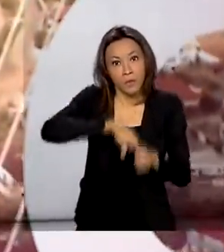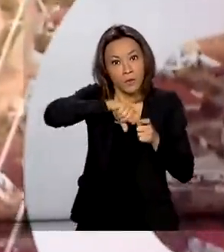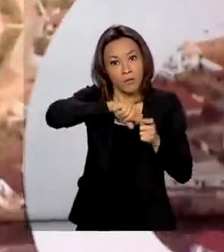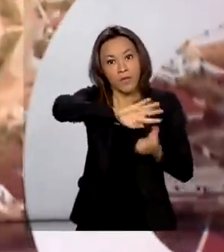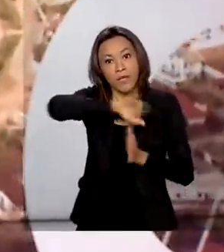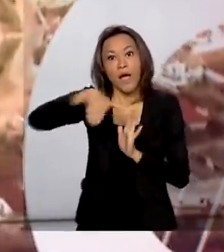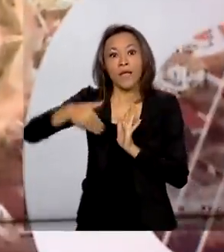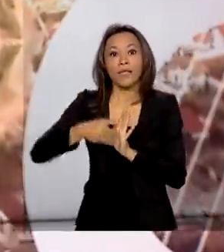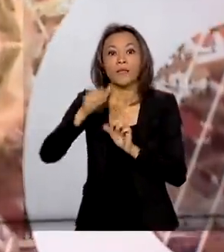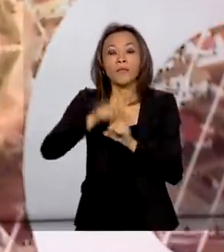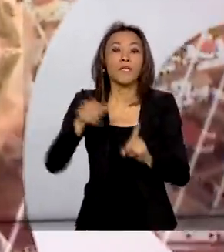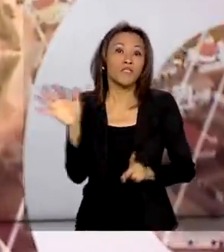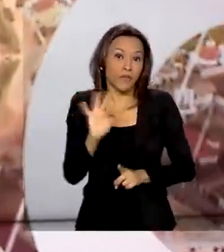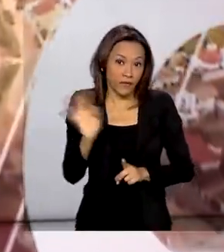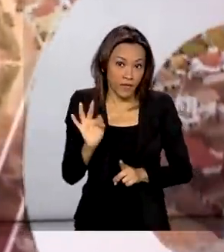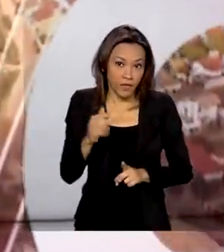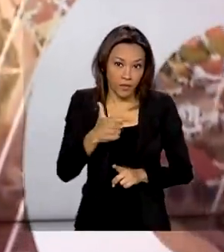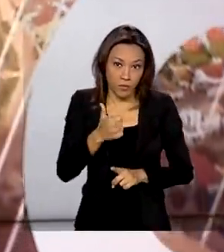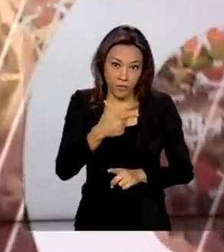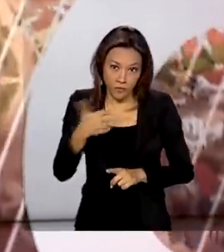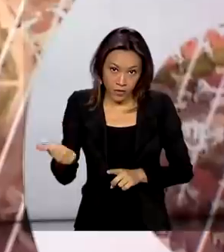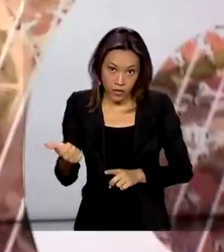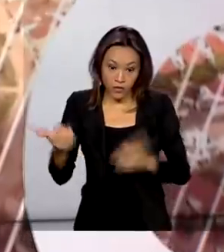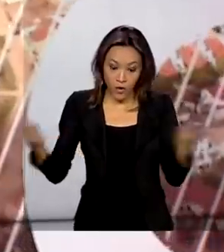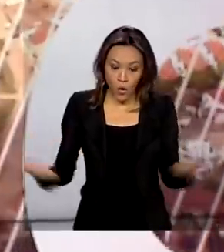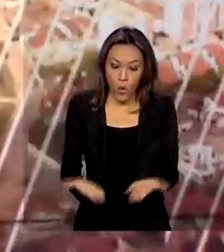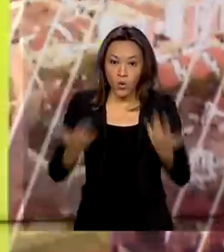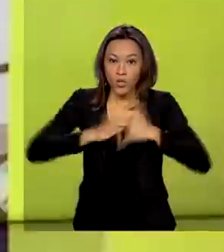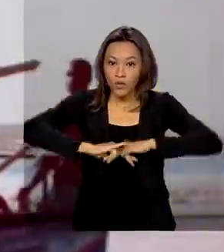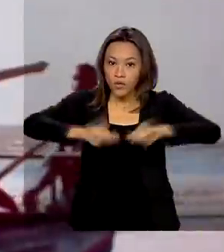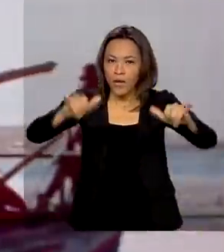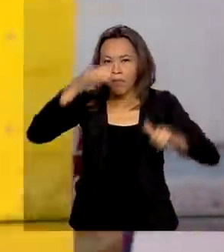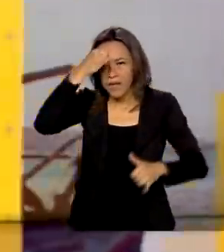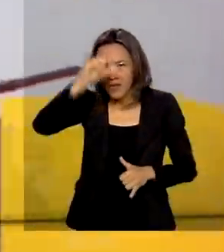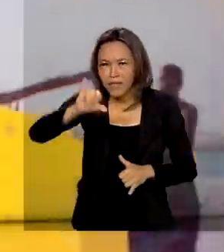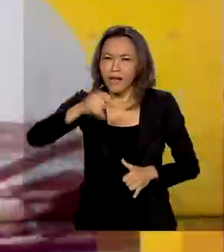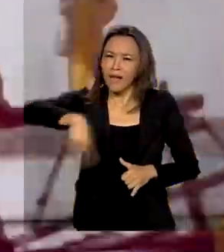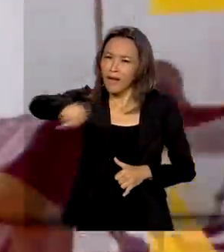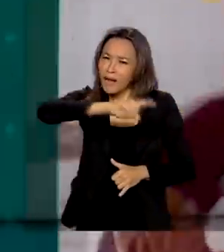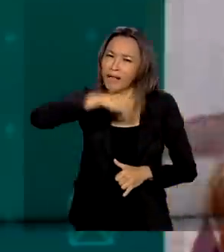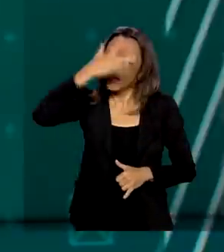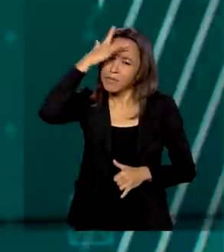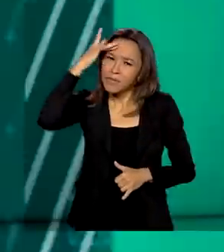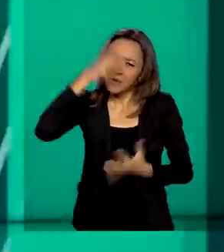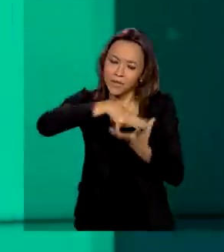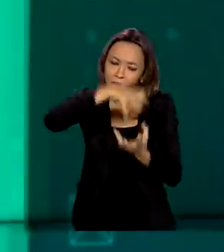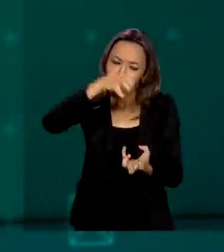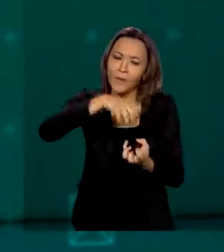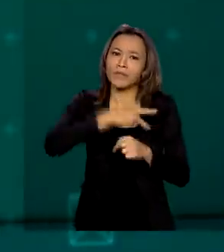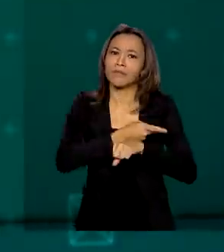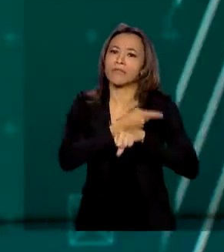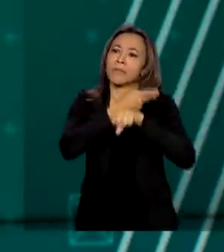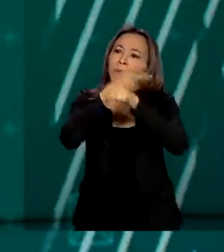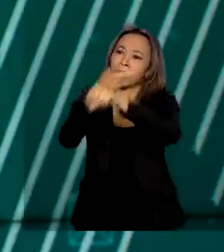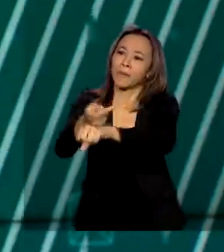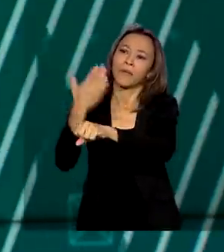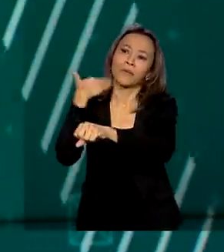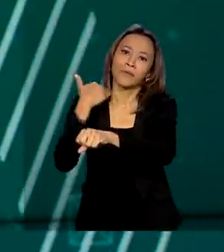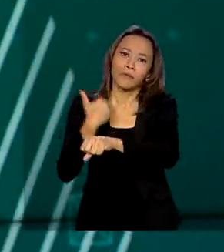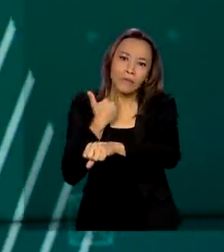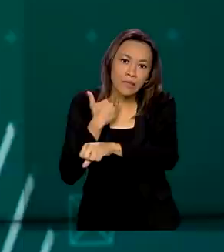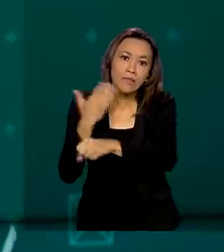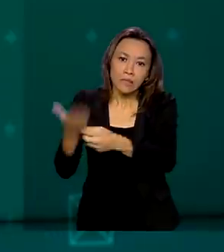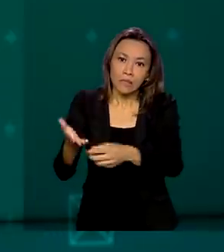fevereiro de 2021. A medida publicada hoje é para evitar que idosos precisem se deslocar até as agências do